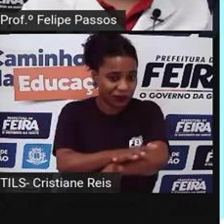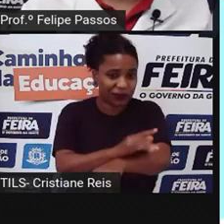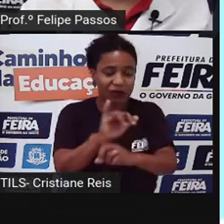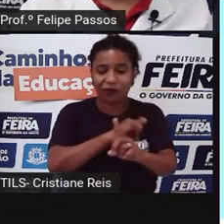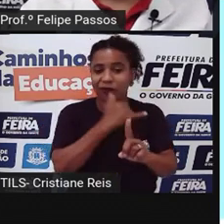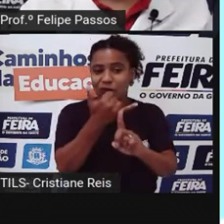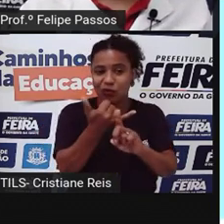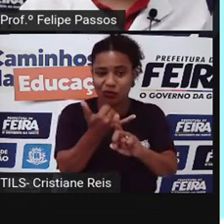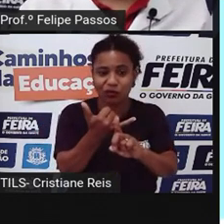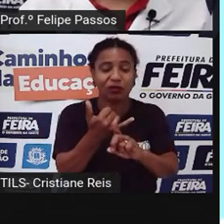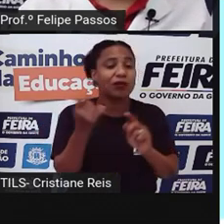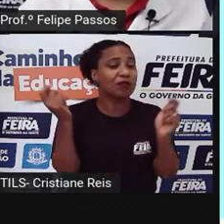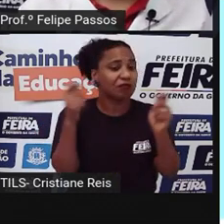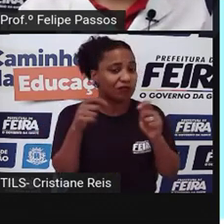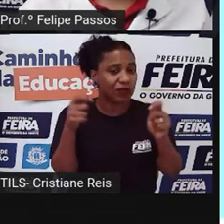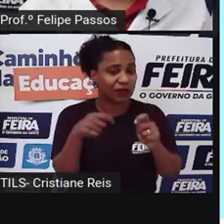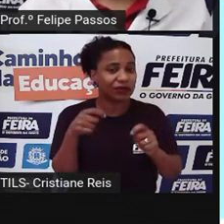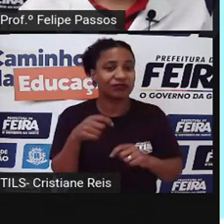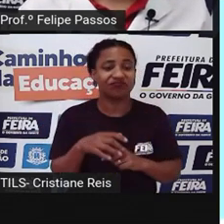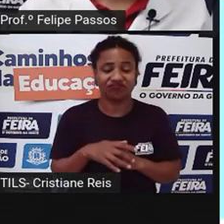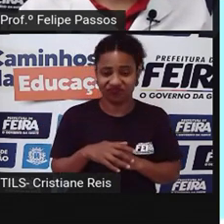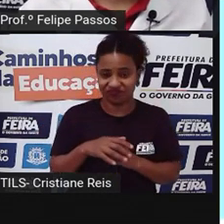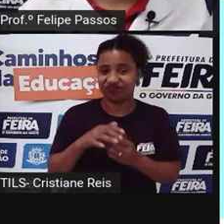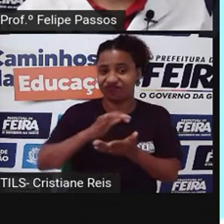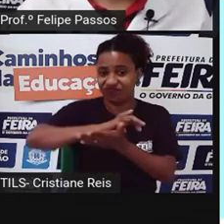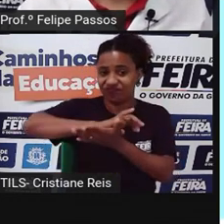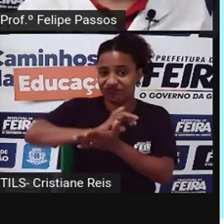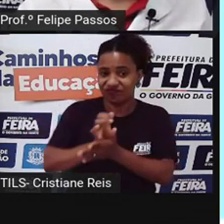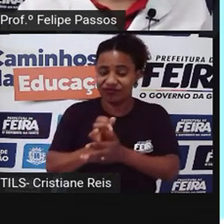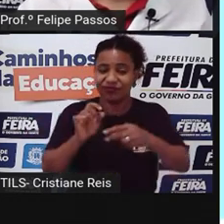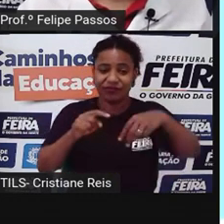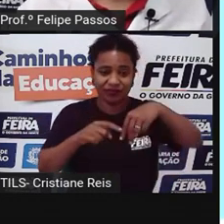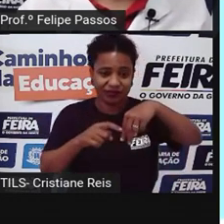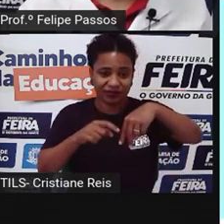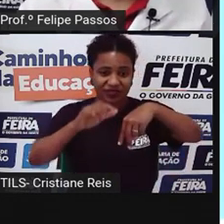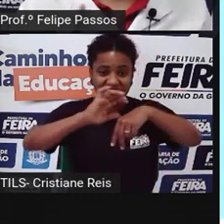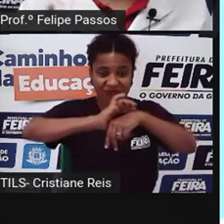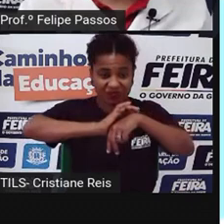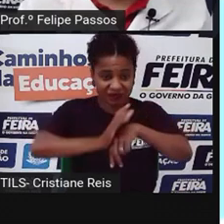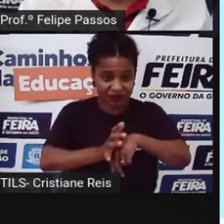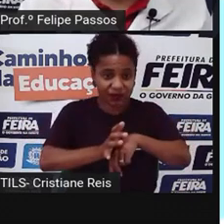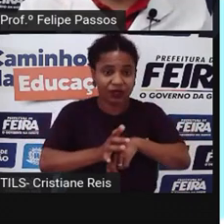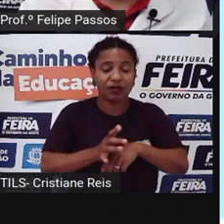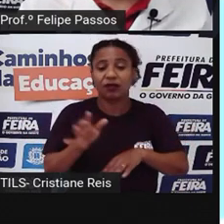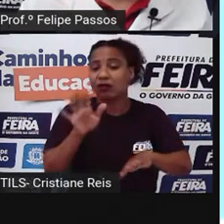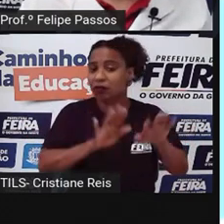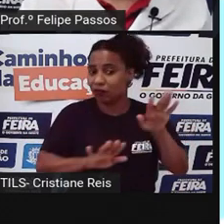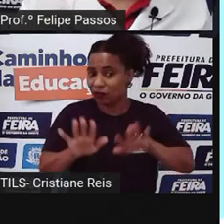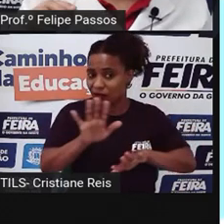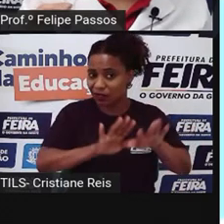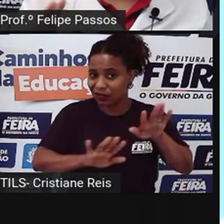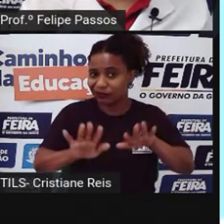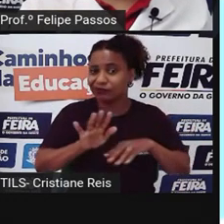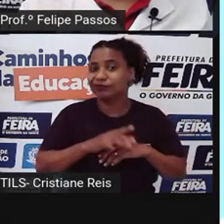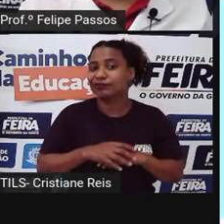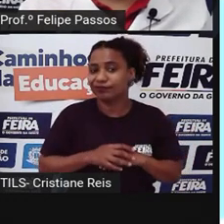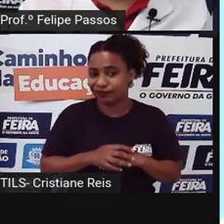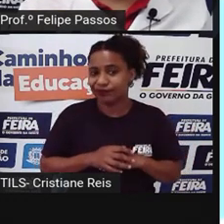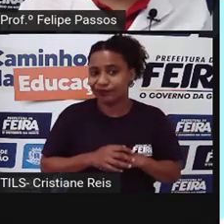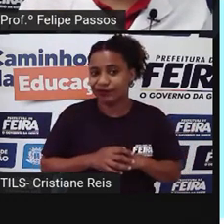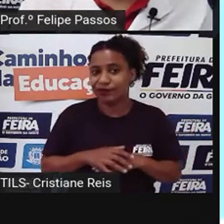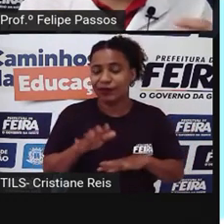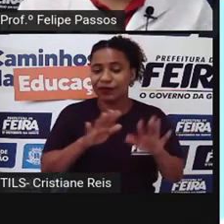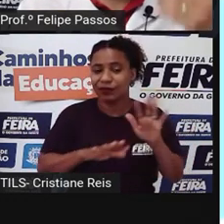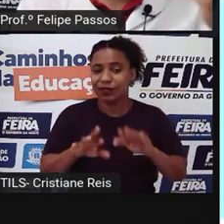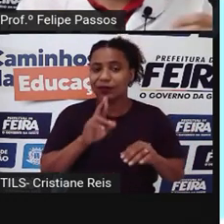você pode estar cometendo um crime, tá? Não é porque é na internet que você pode fazer o que quiser. E cuidado com o que